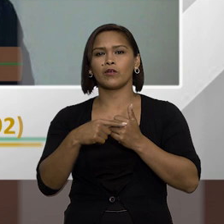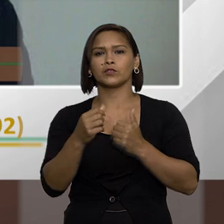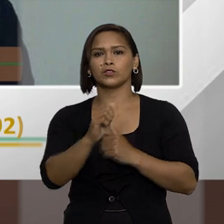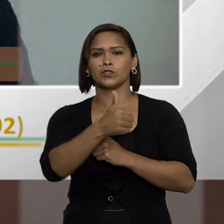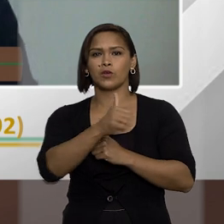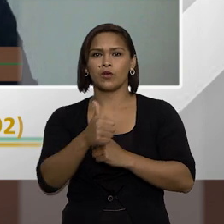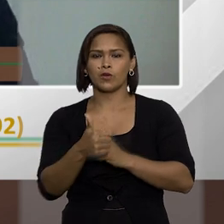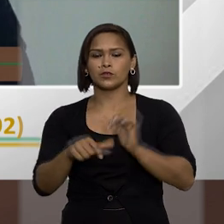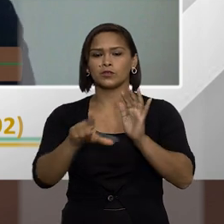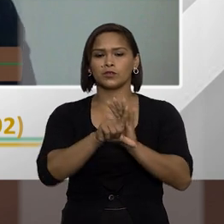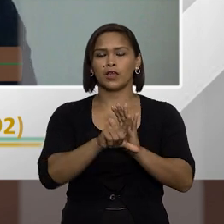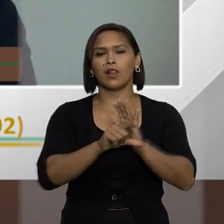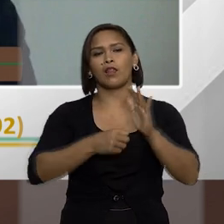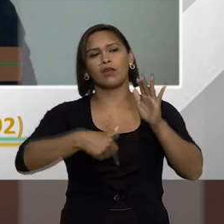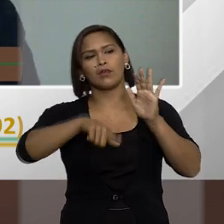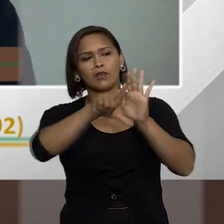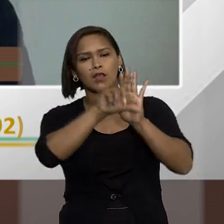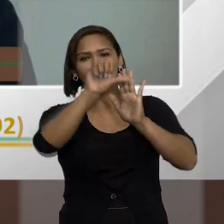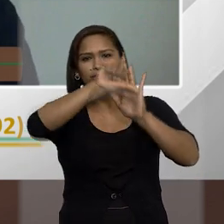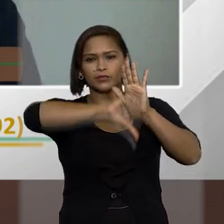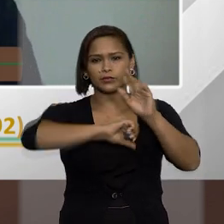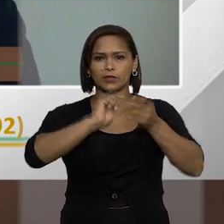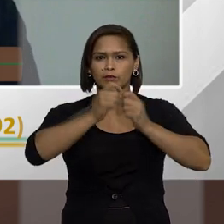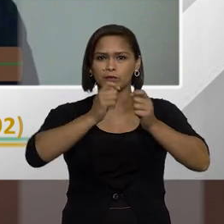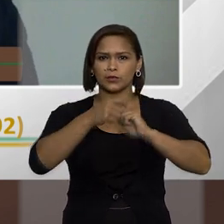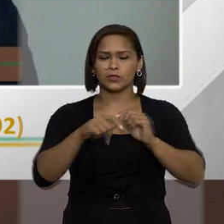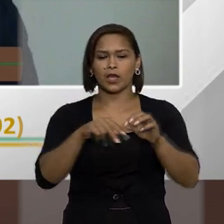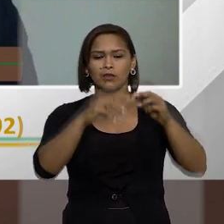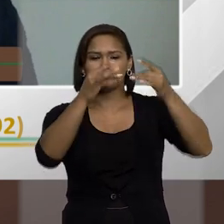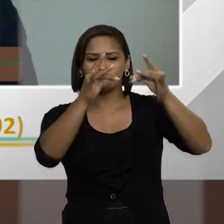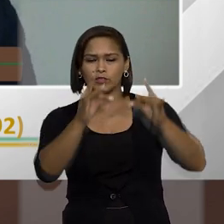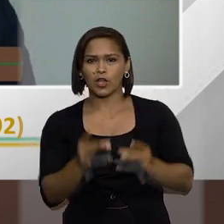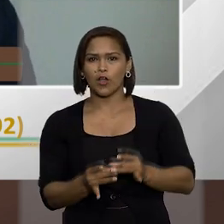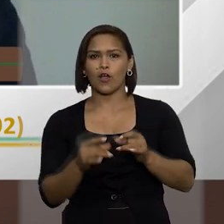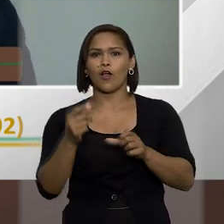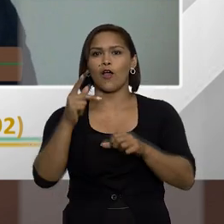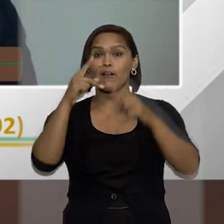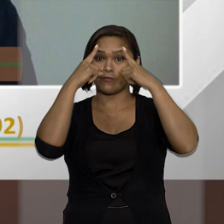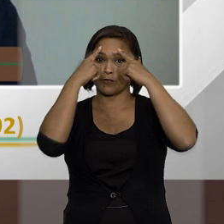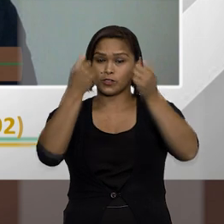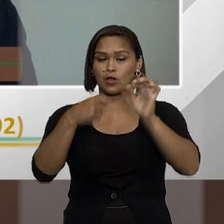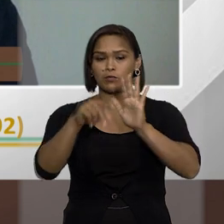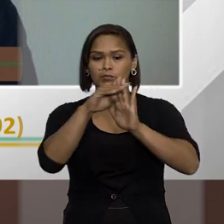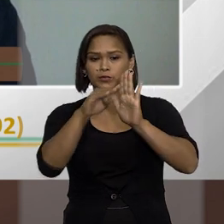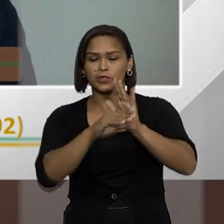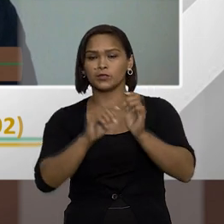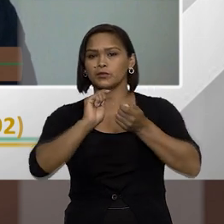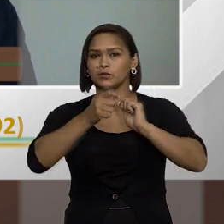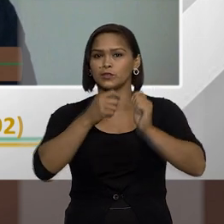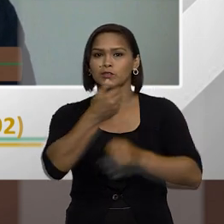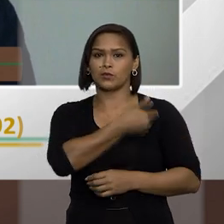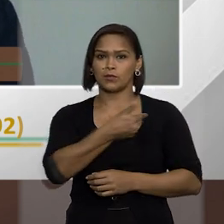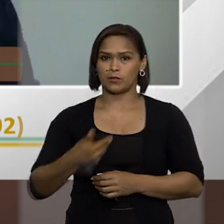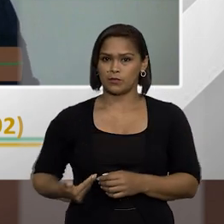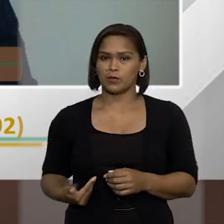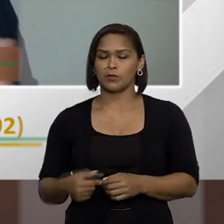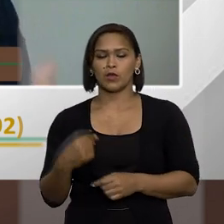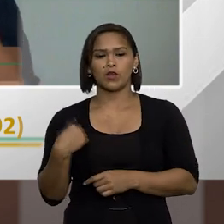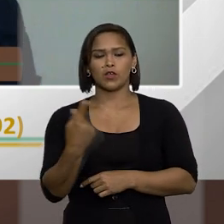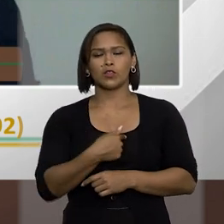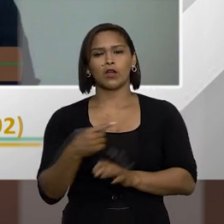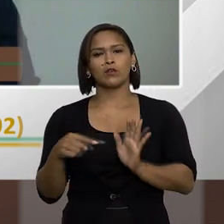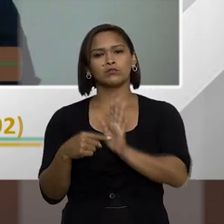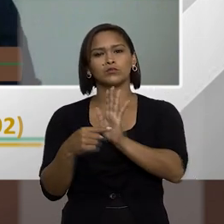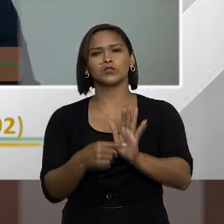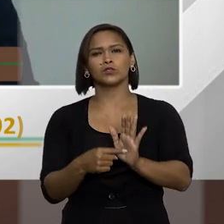artigo 11 da lei de improbidade, que trata dos atos de improbidade que violam princípios da administração pública, né, atualmente nós